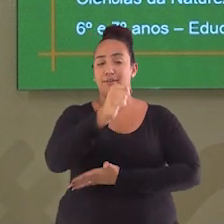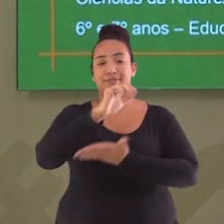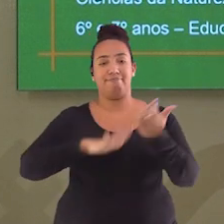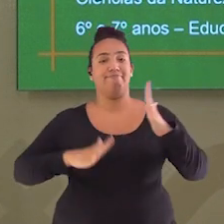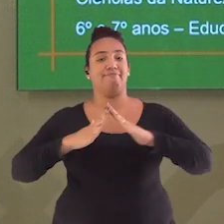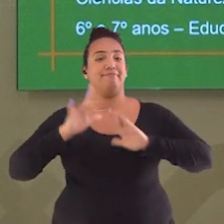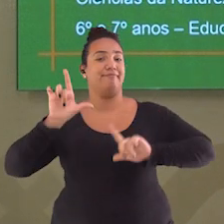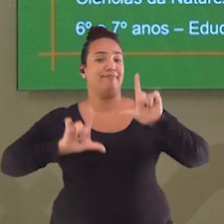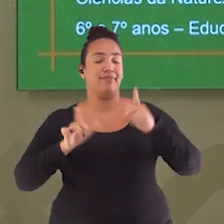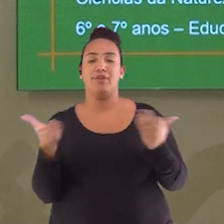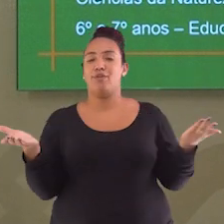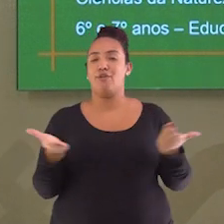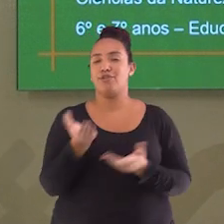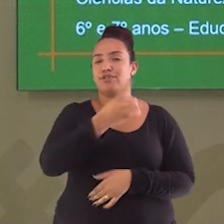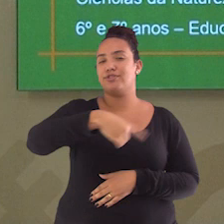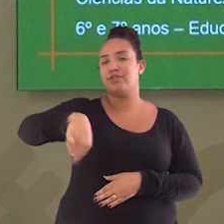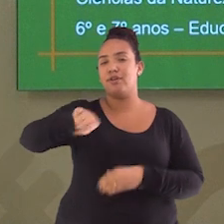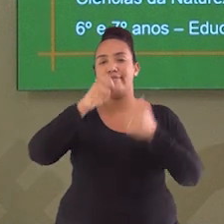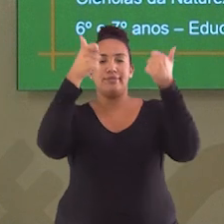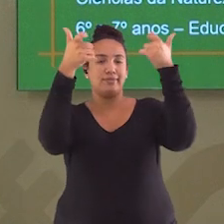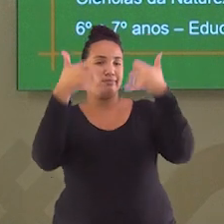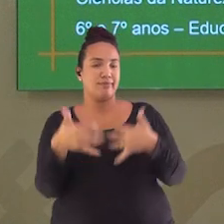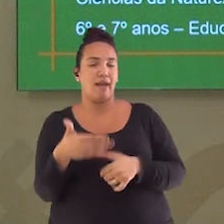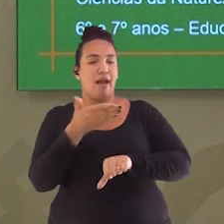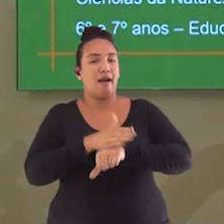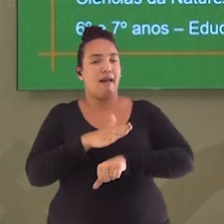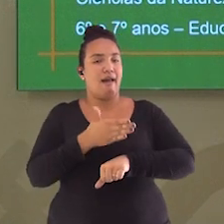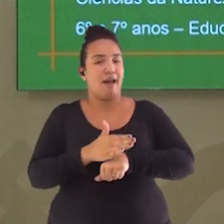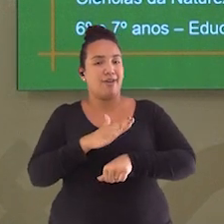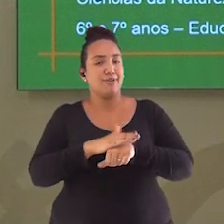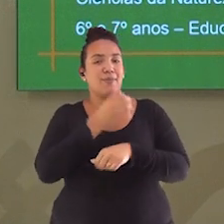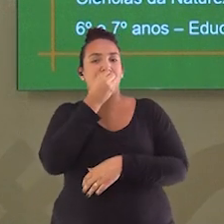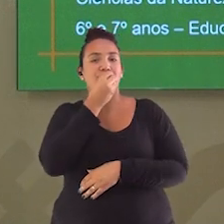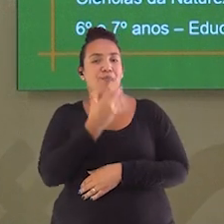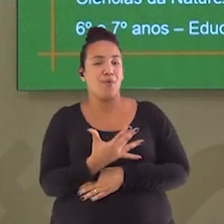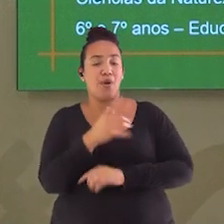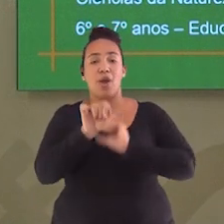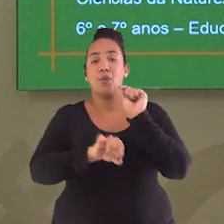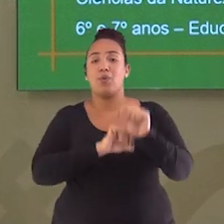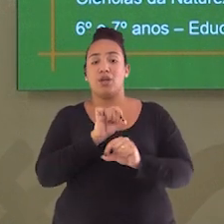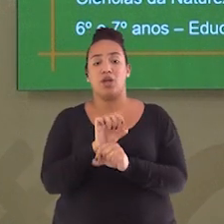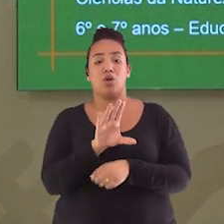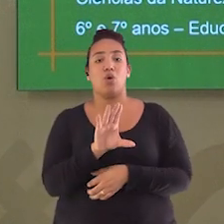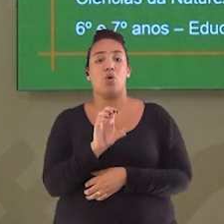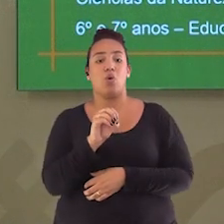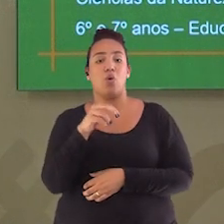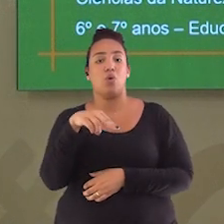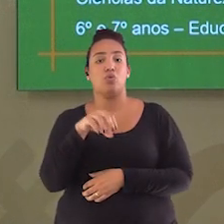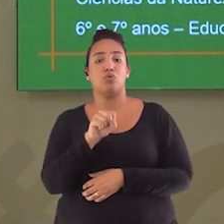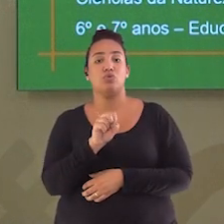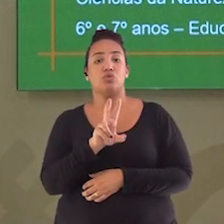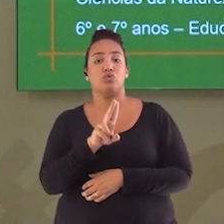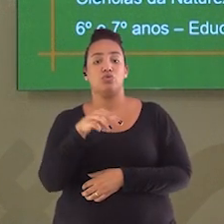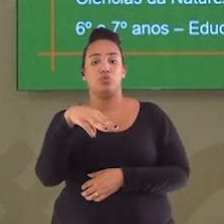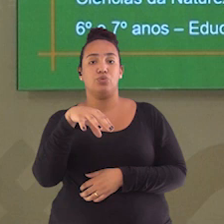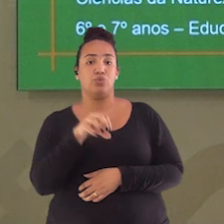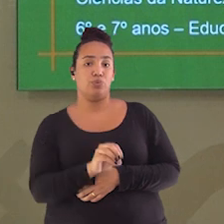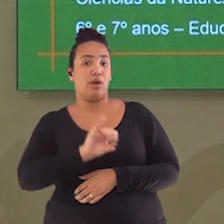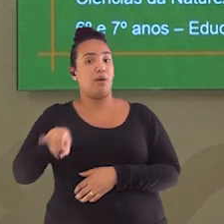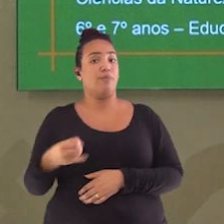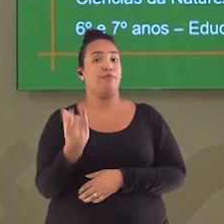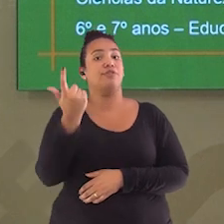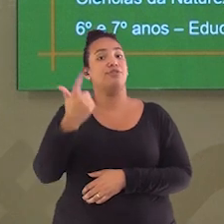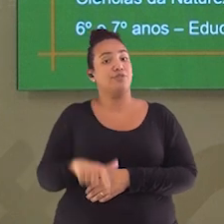Hoje a gente vai falar de uma prática muito positiva quando falamos de consumo, que é o reaproveitamento. Reaproveitamos materiais como vidro,